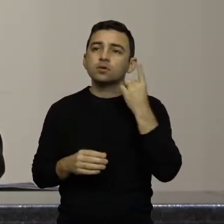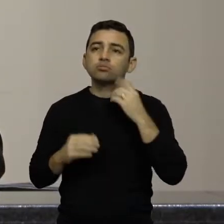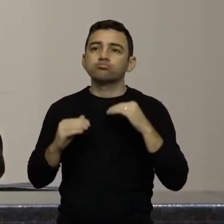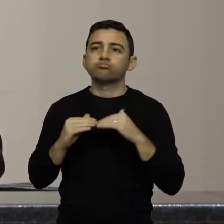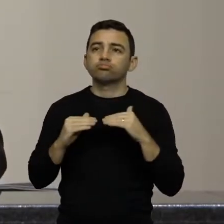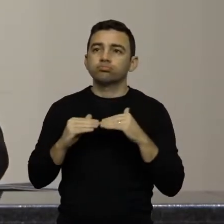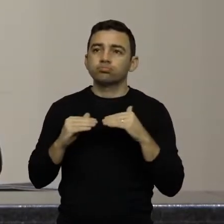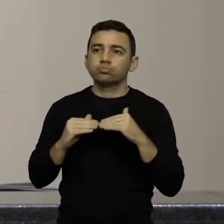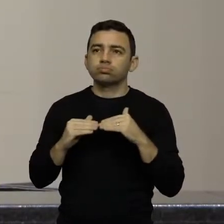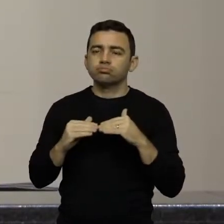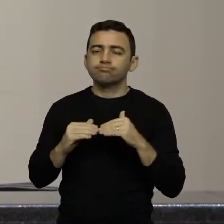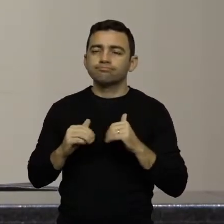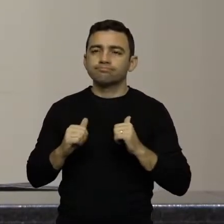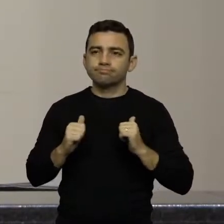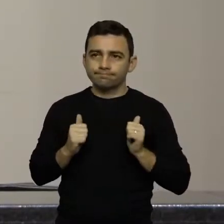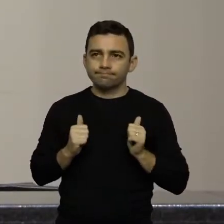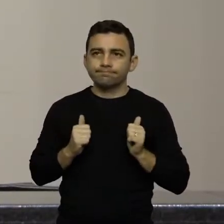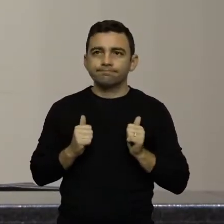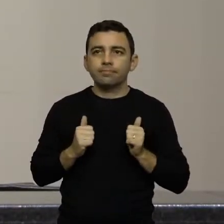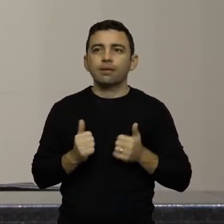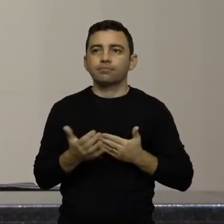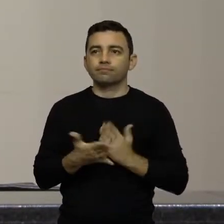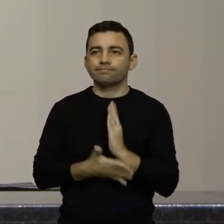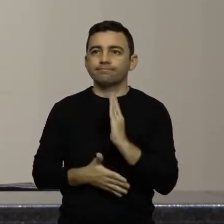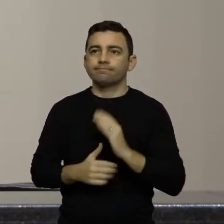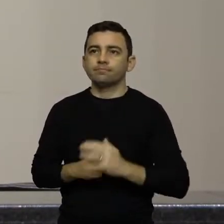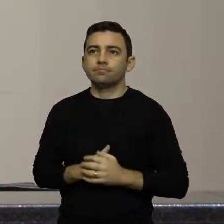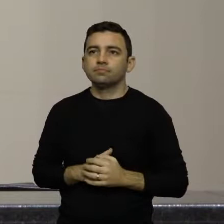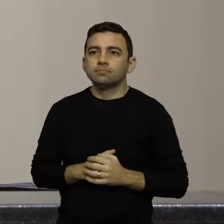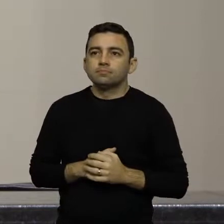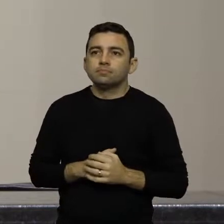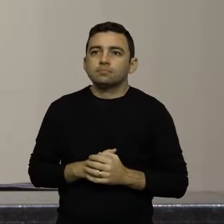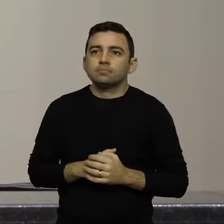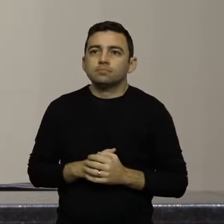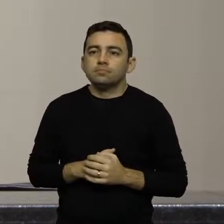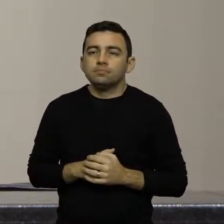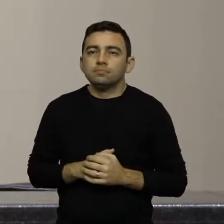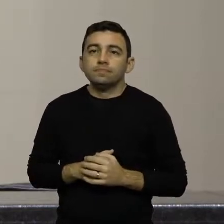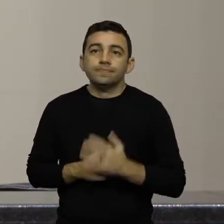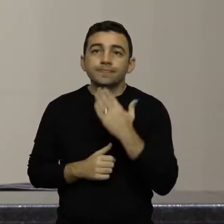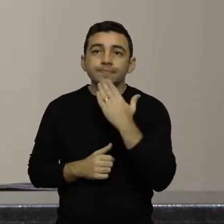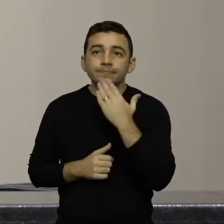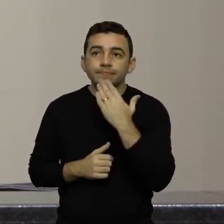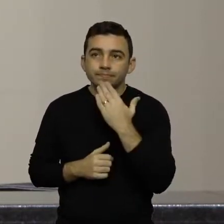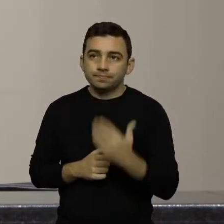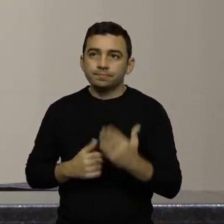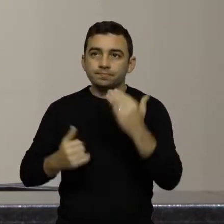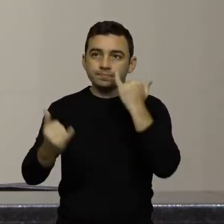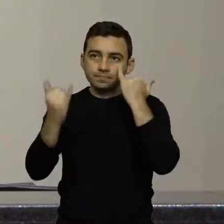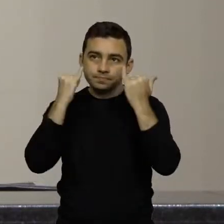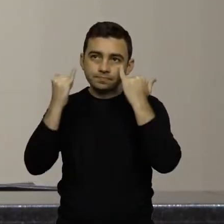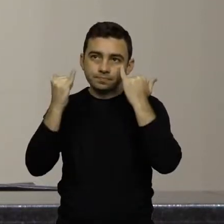permanecem como se encontram, está aprovado. Pedido de informação.